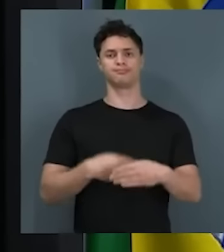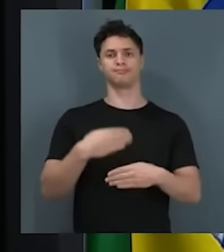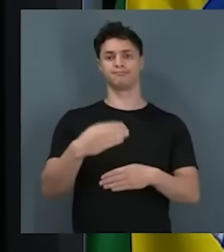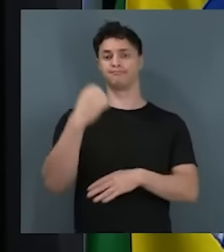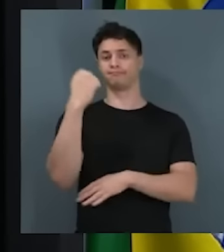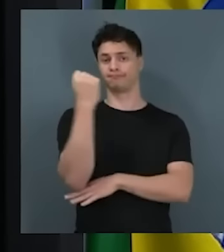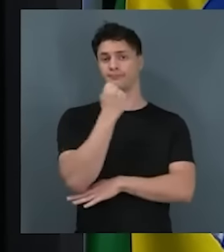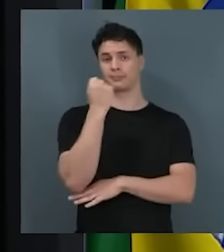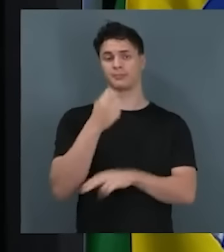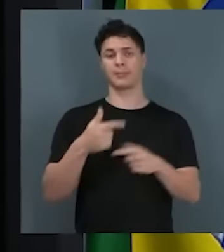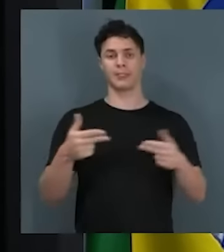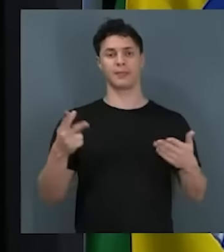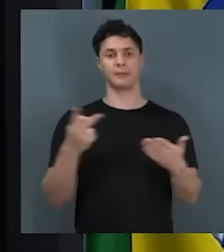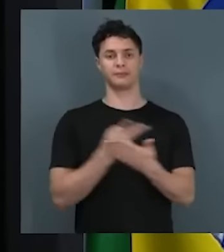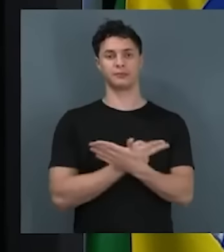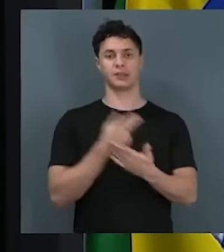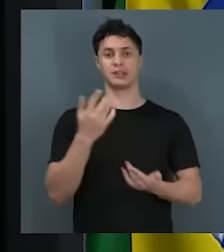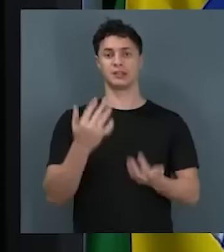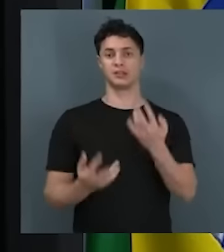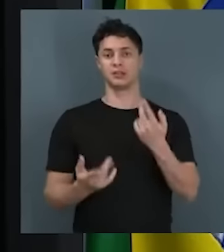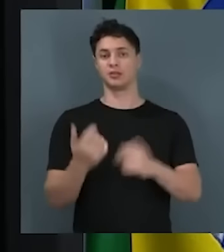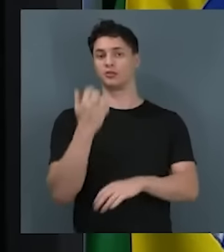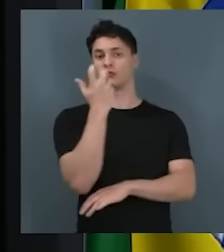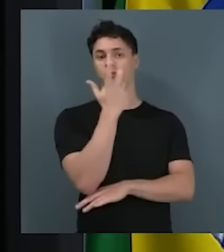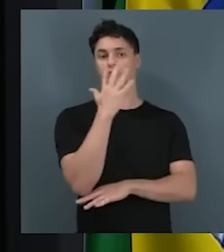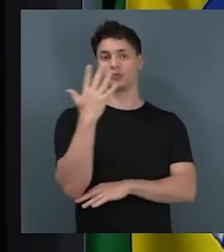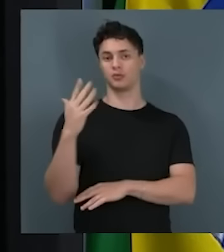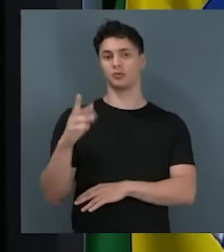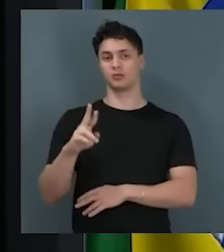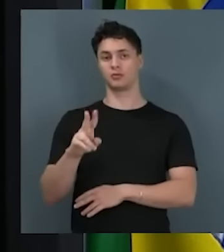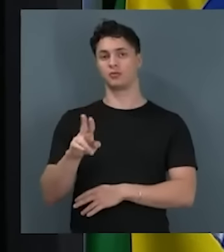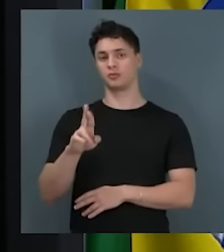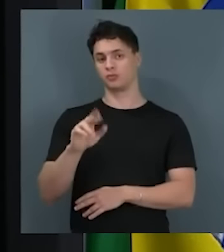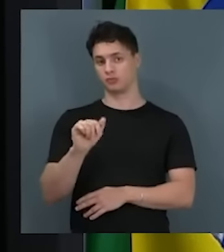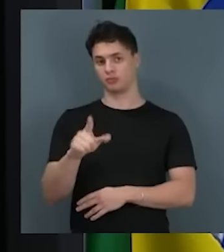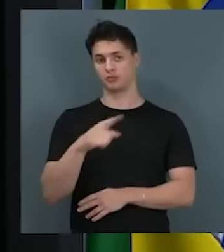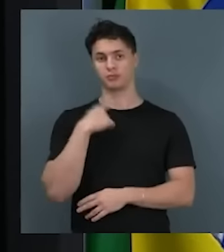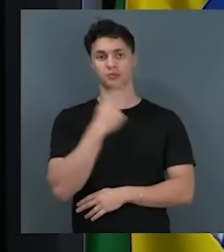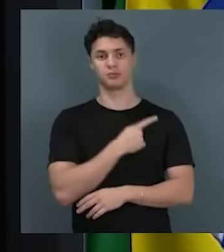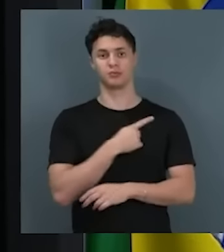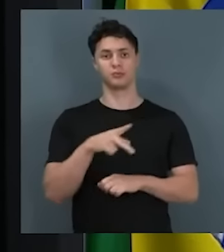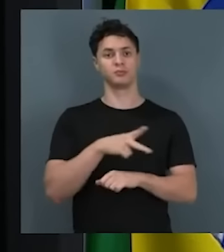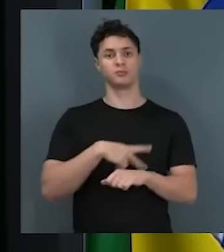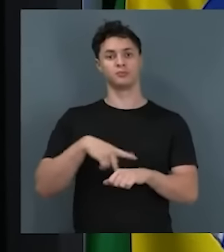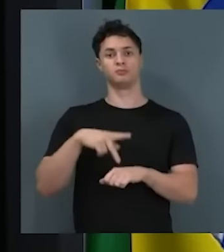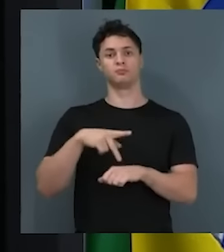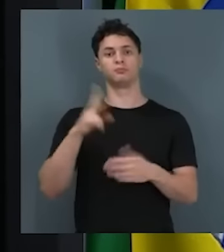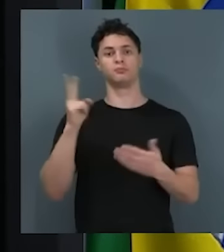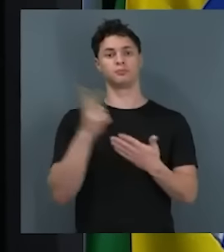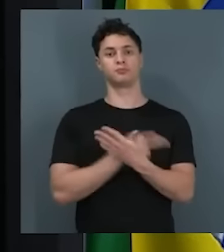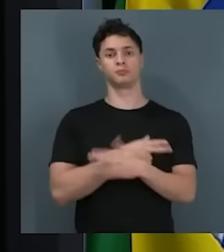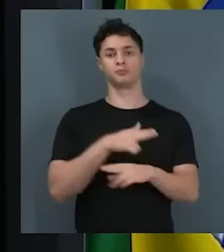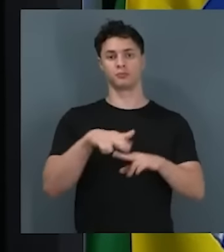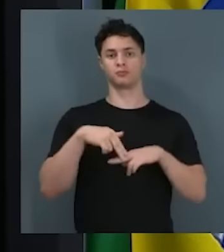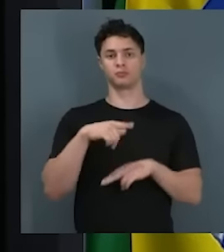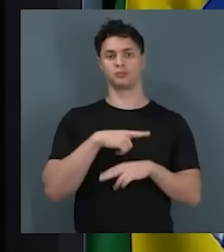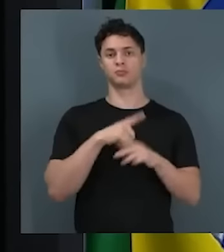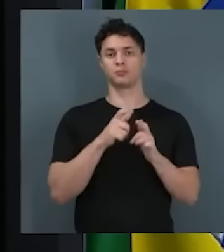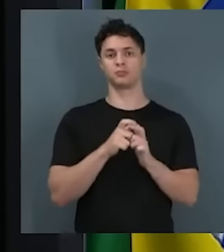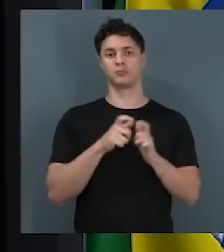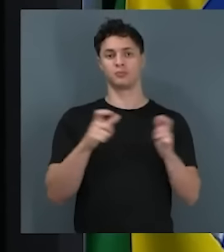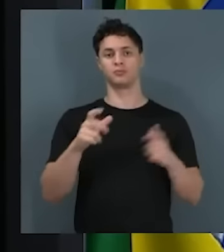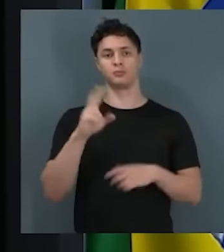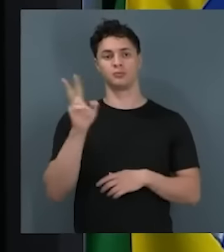ocorrências de incêndios florestais e rurais no nosso país, causados, na absoluta maioria dos